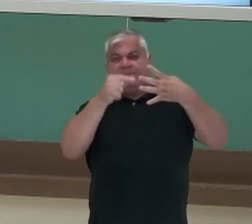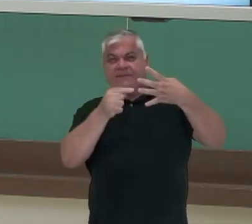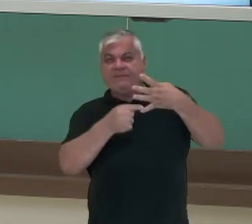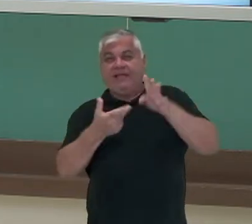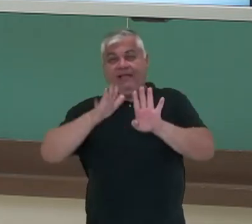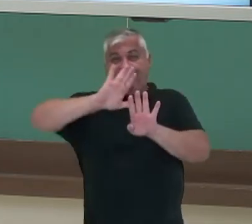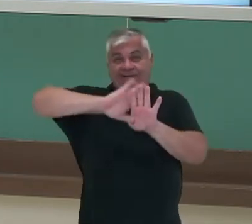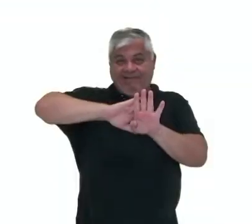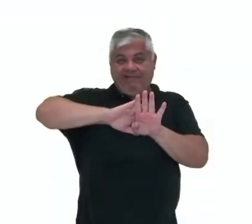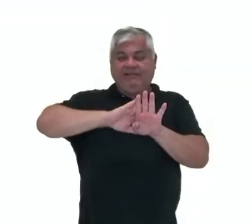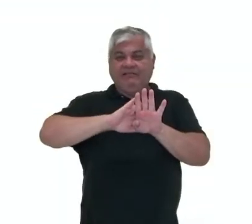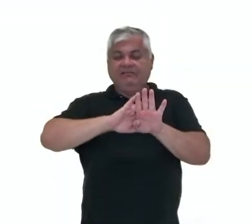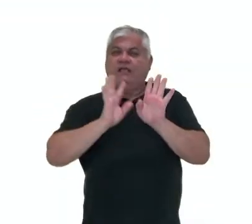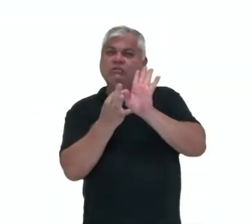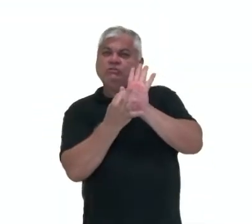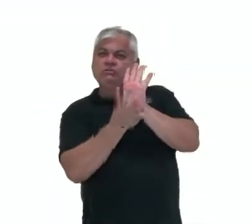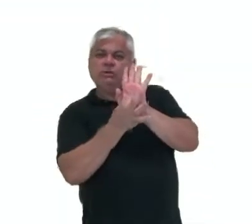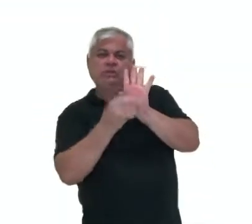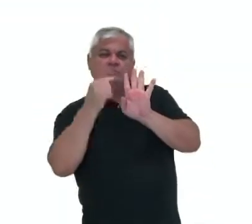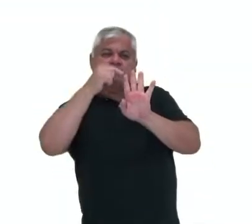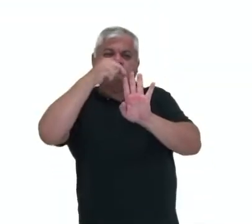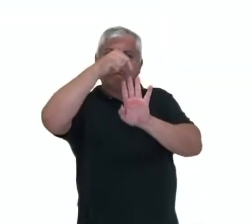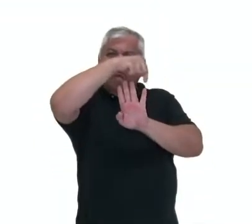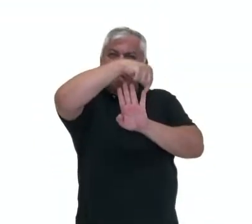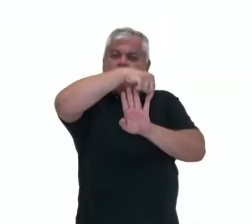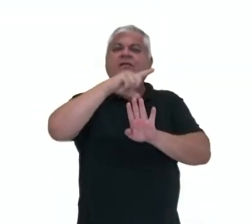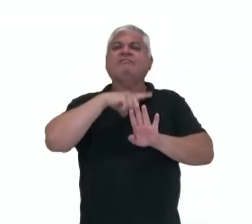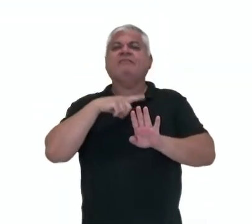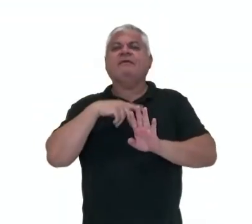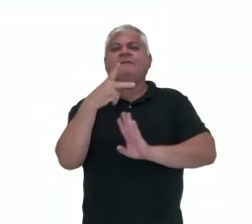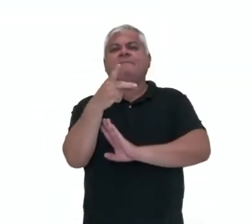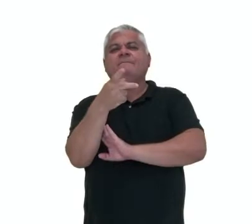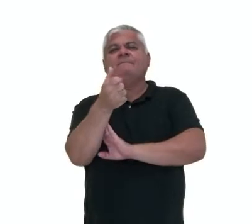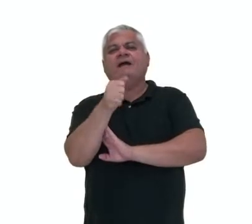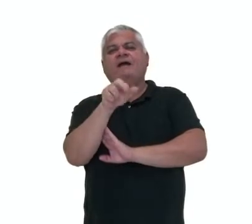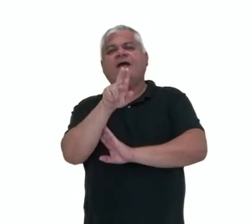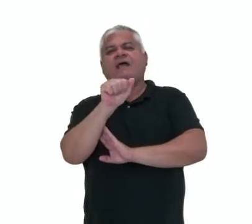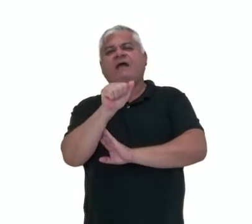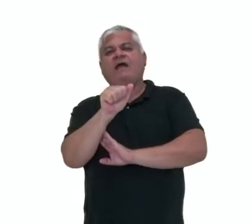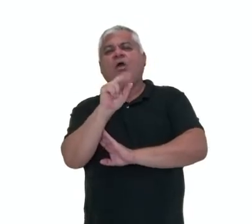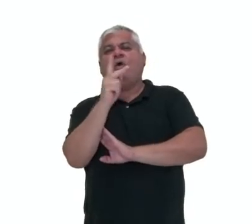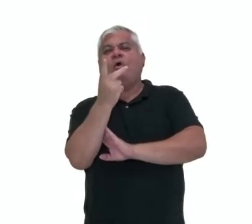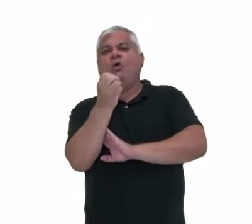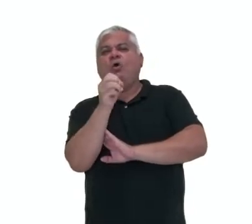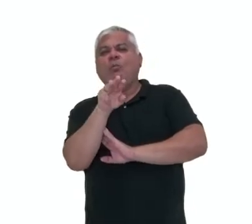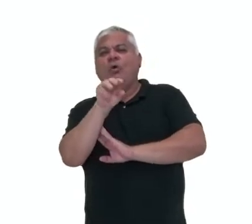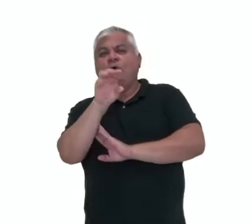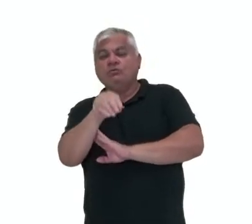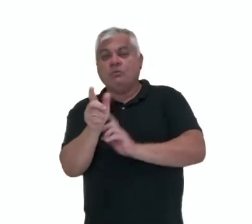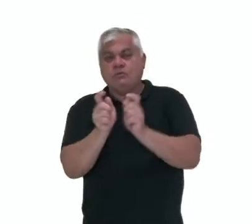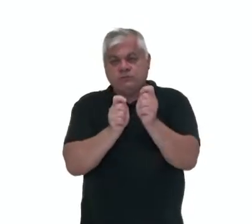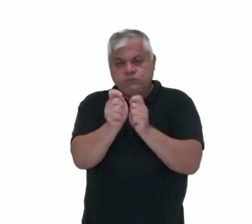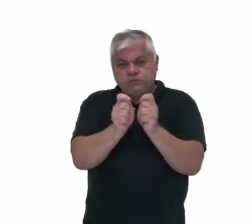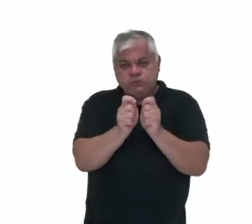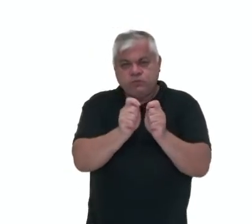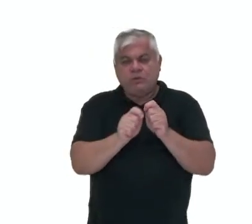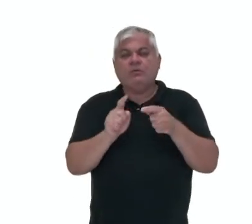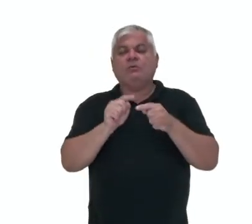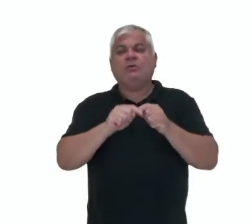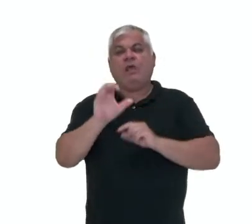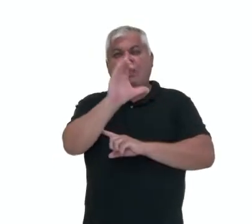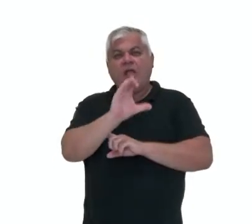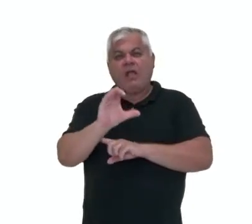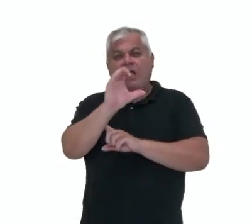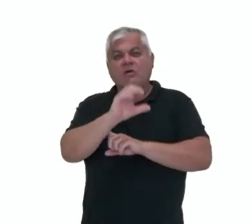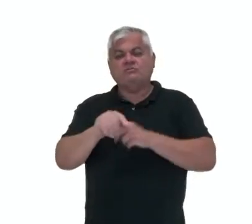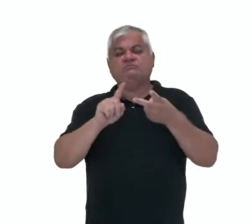Eles produzem o paratormônio. Esse paratormônio, ele regula a quantidade de cálcio e